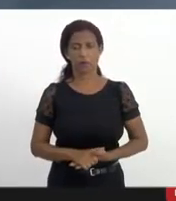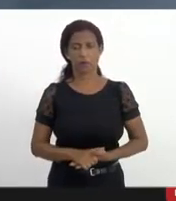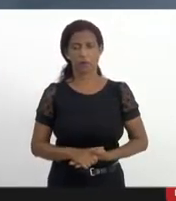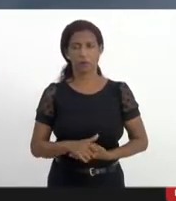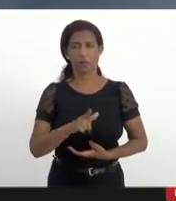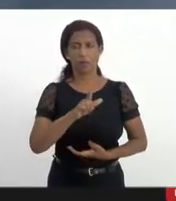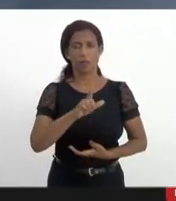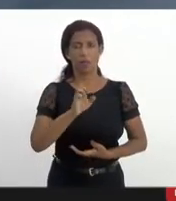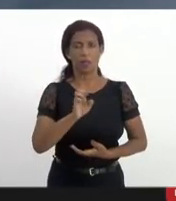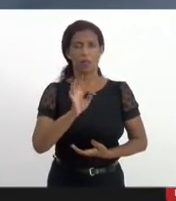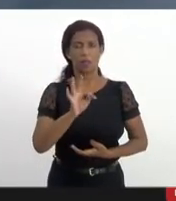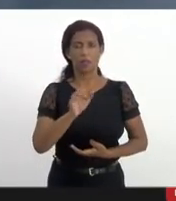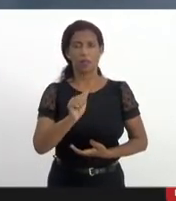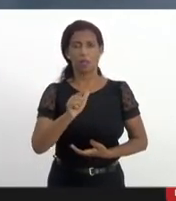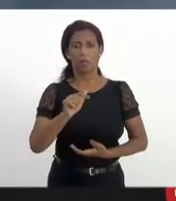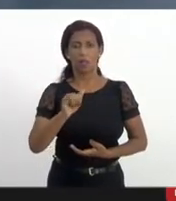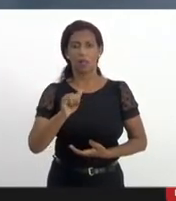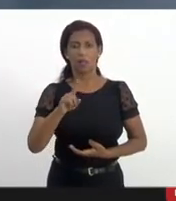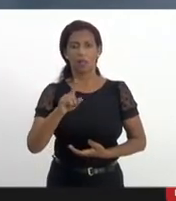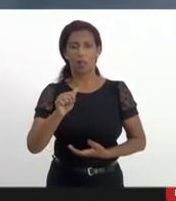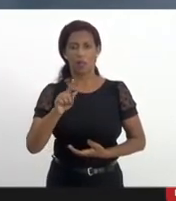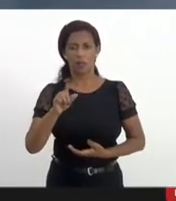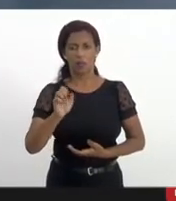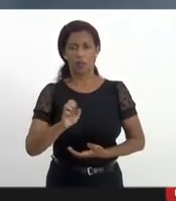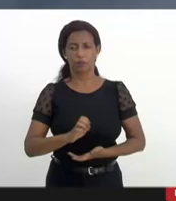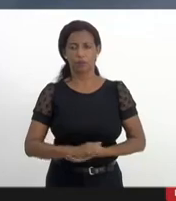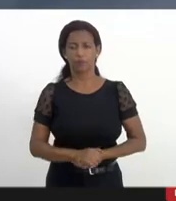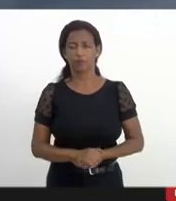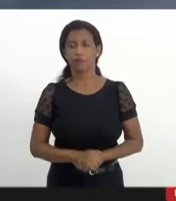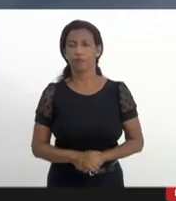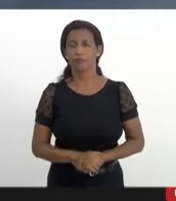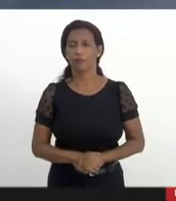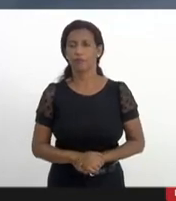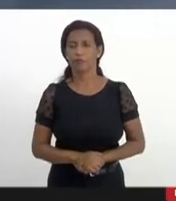letalidade policial. Recording in progress. Vou dar uma gravação aqui.